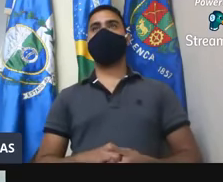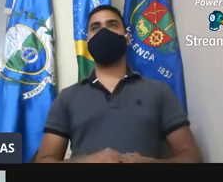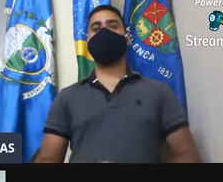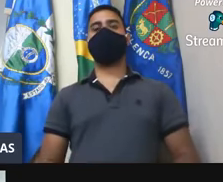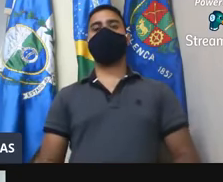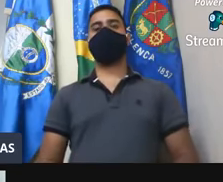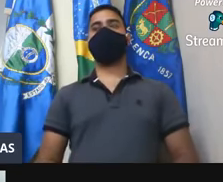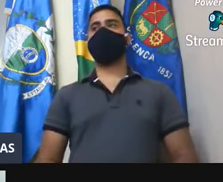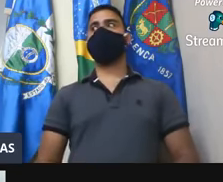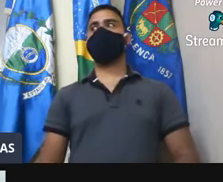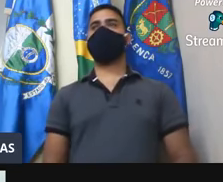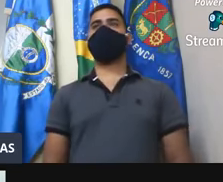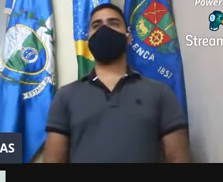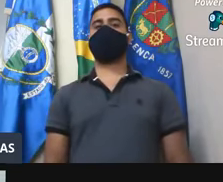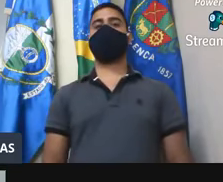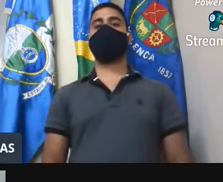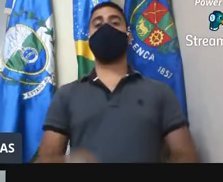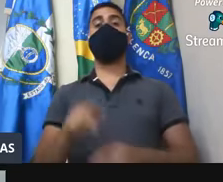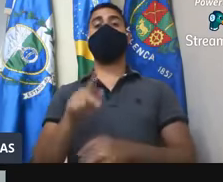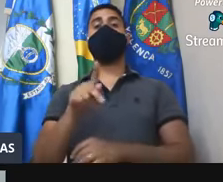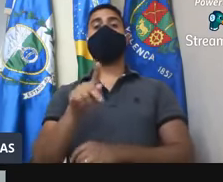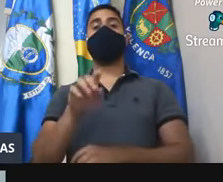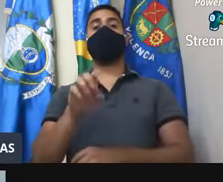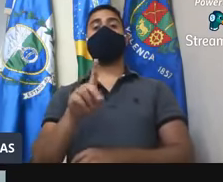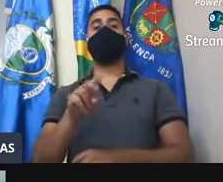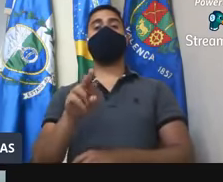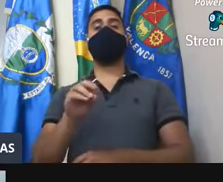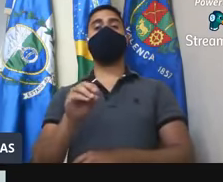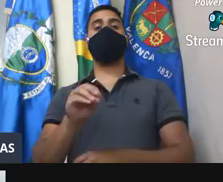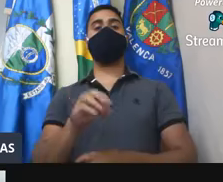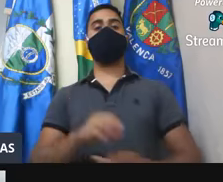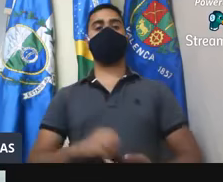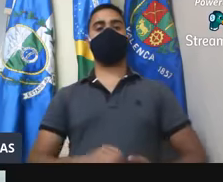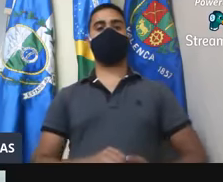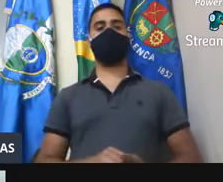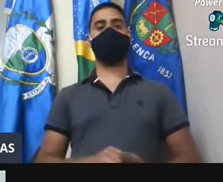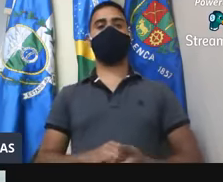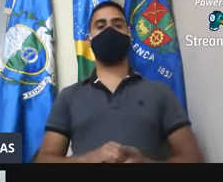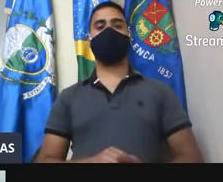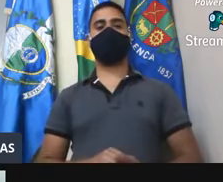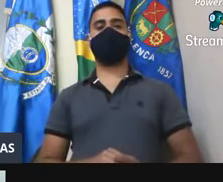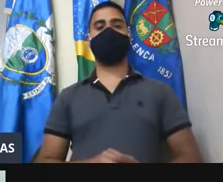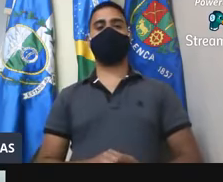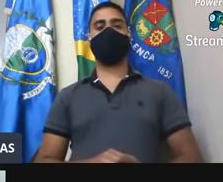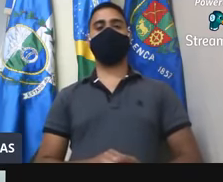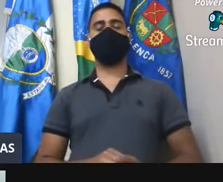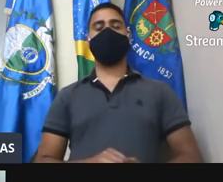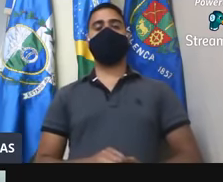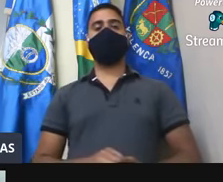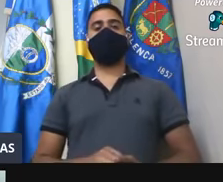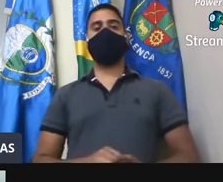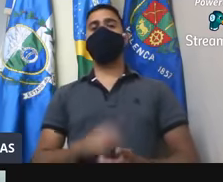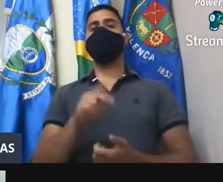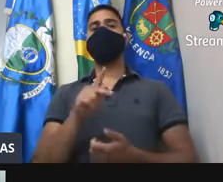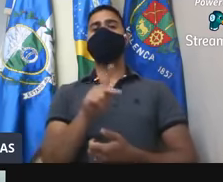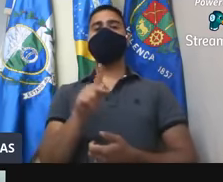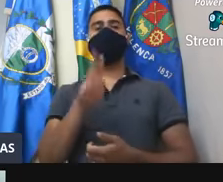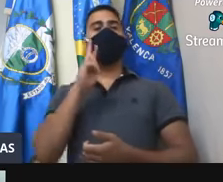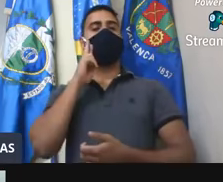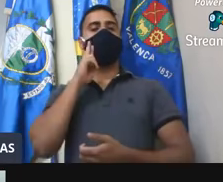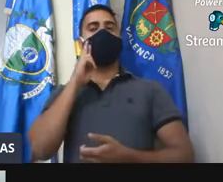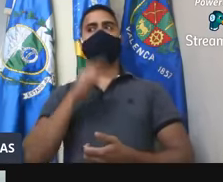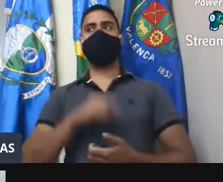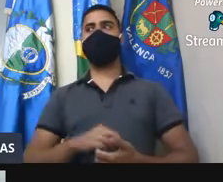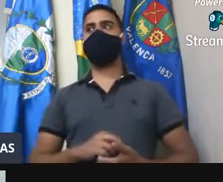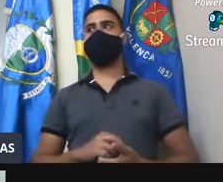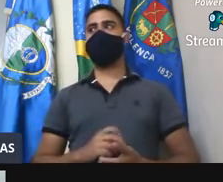está presente. Pedro Paulo Magalhães Graça, está presente. Professor Rafael de Oliveira